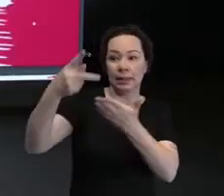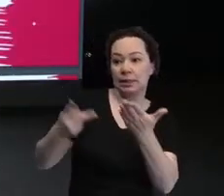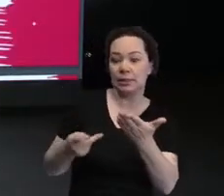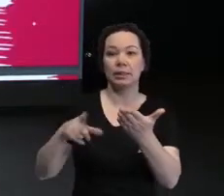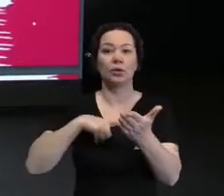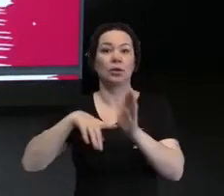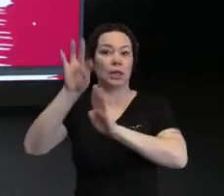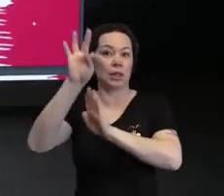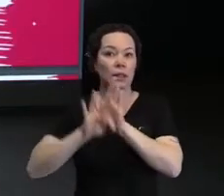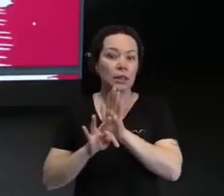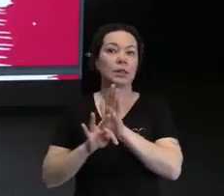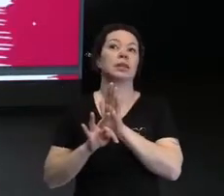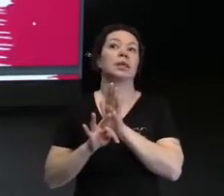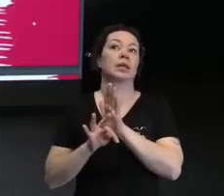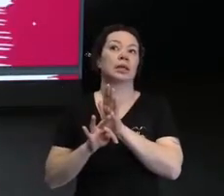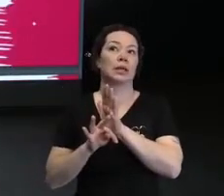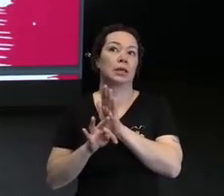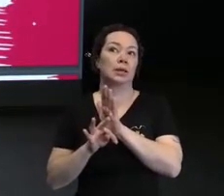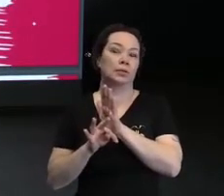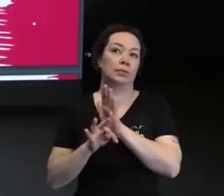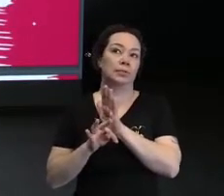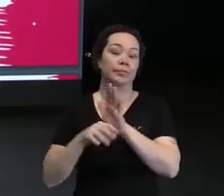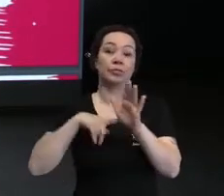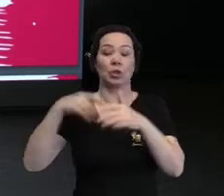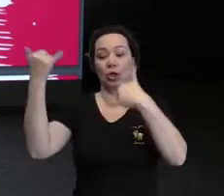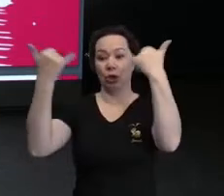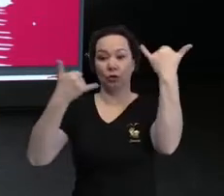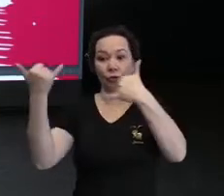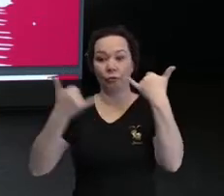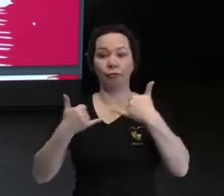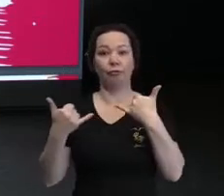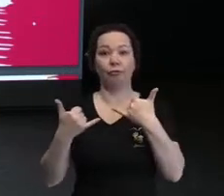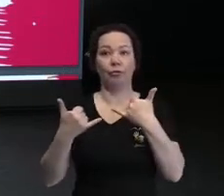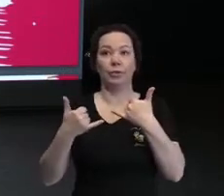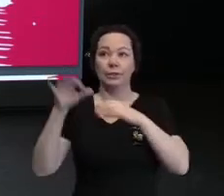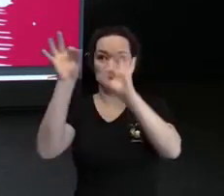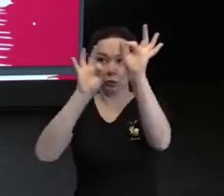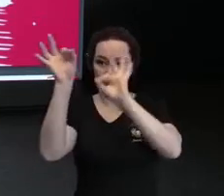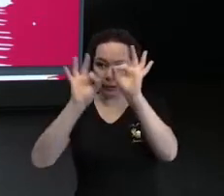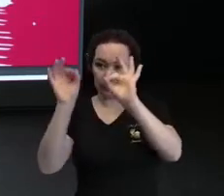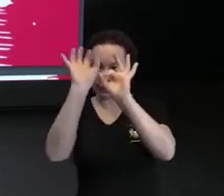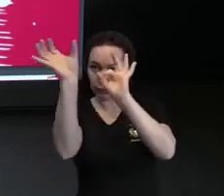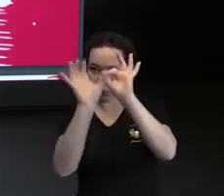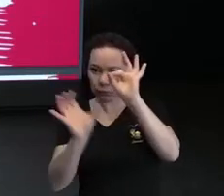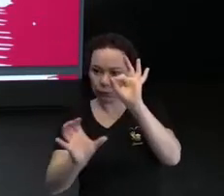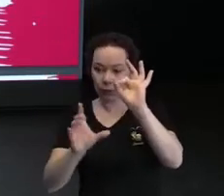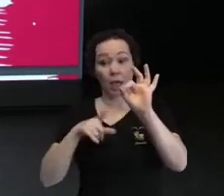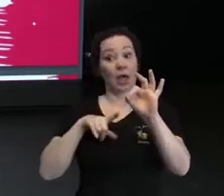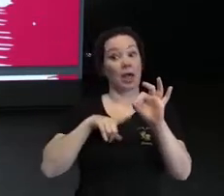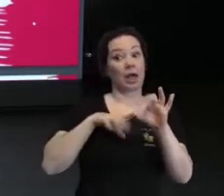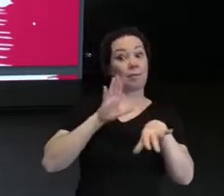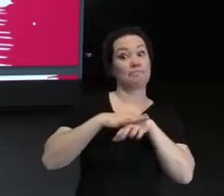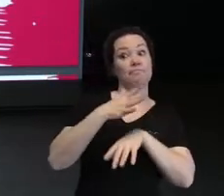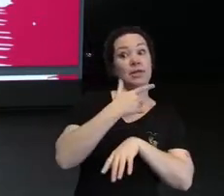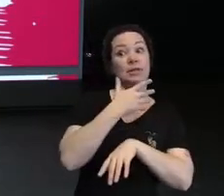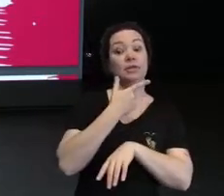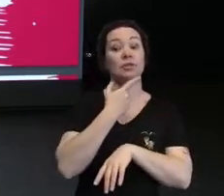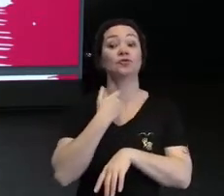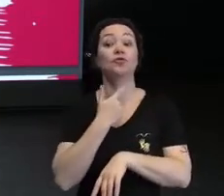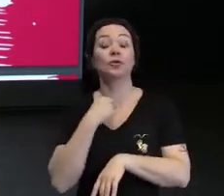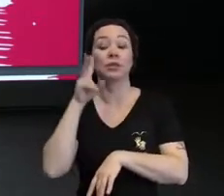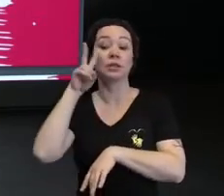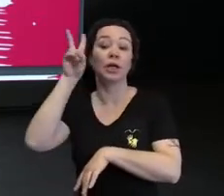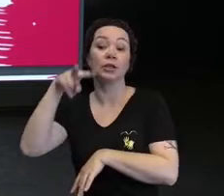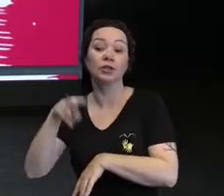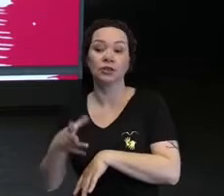a gente tem textos, a gente tem as informações organizadas e muito mais atrativo para ler. E a gente não